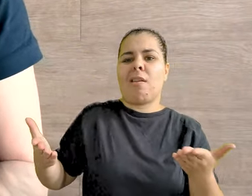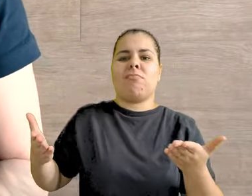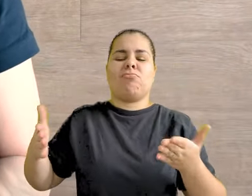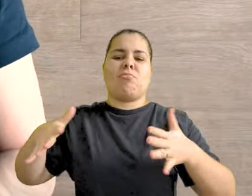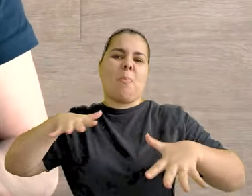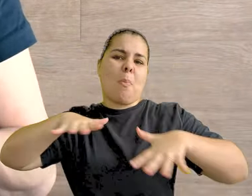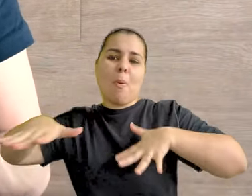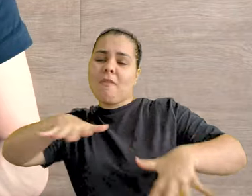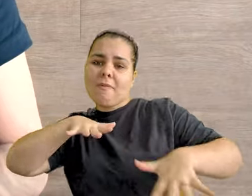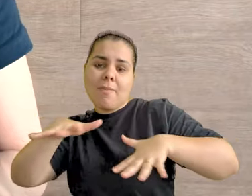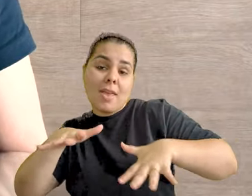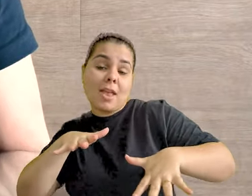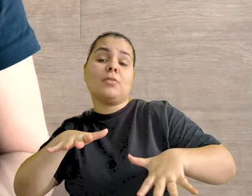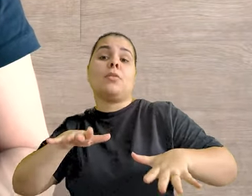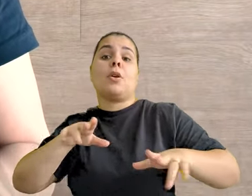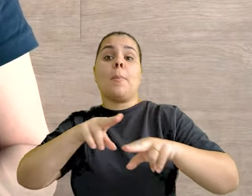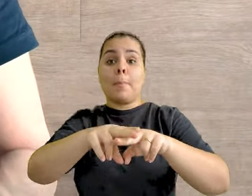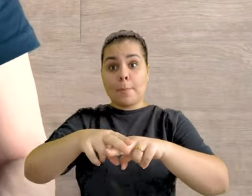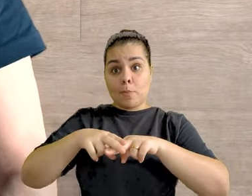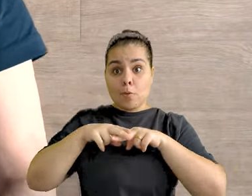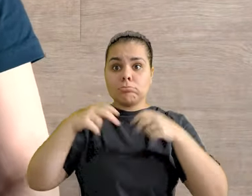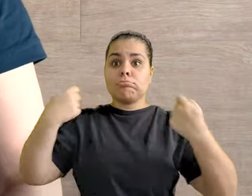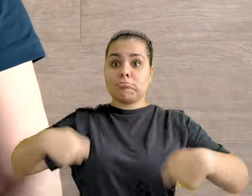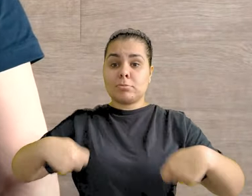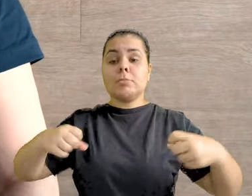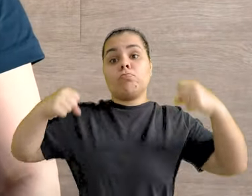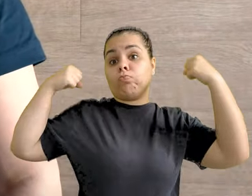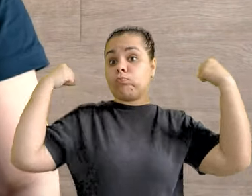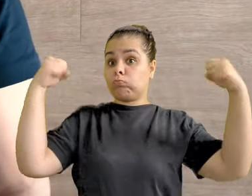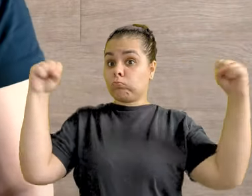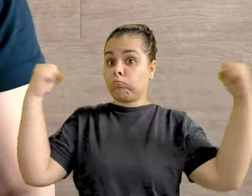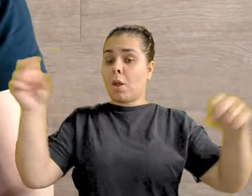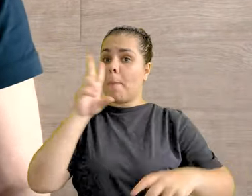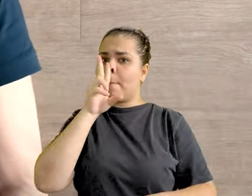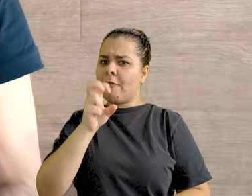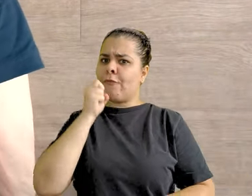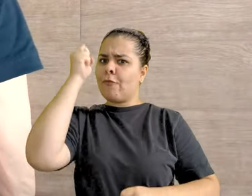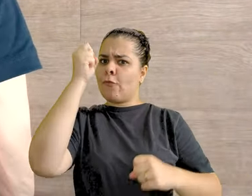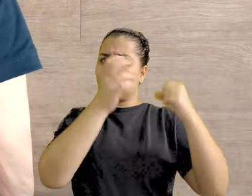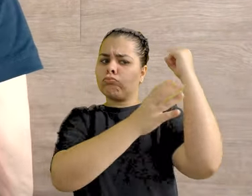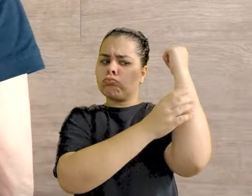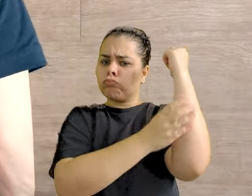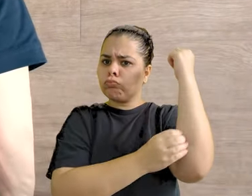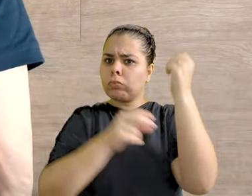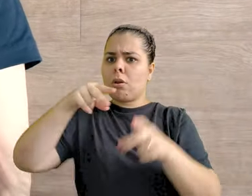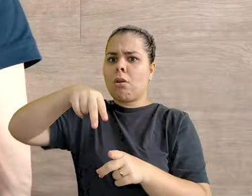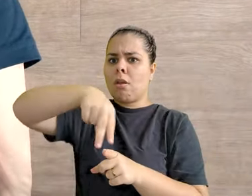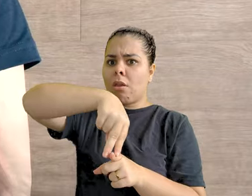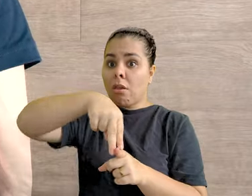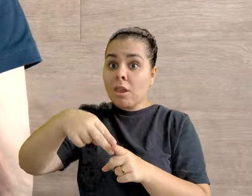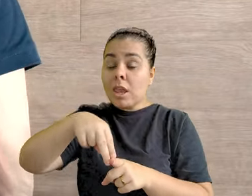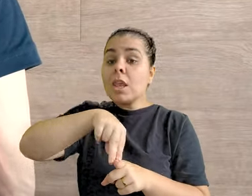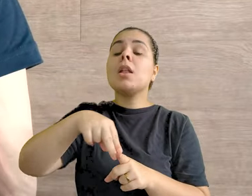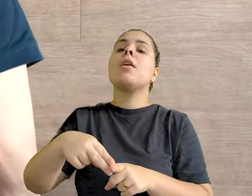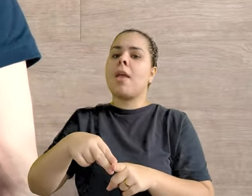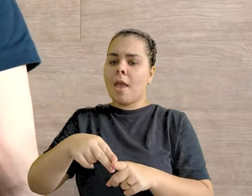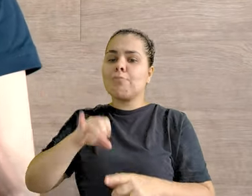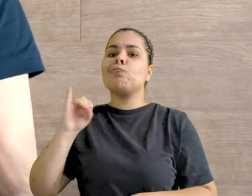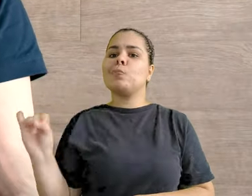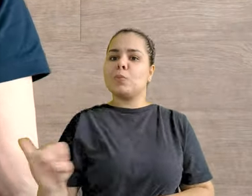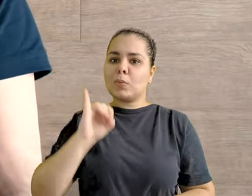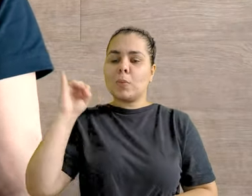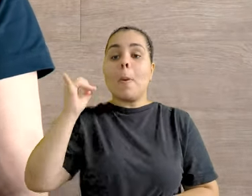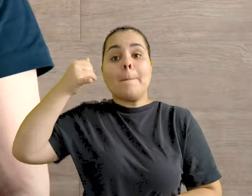movimento. E o treinamento para manutenção de força muscular, equilíbrio e mobilidade articular são bem-vindos